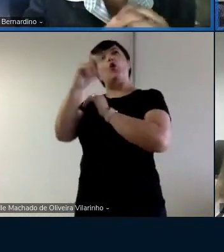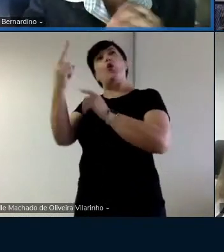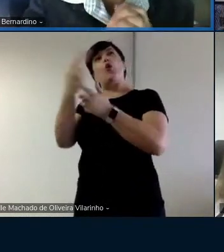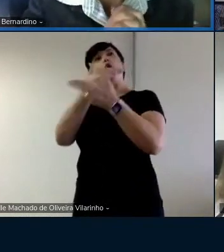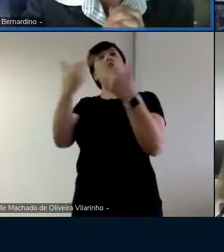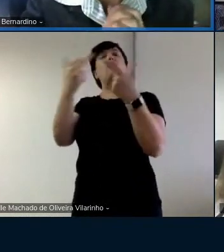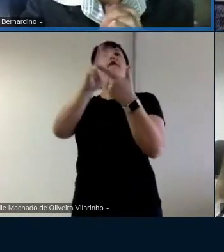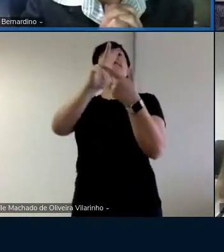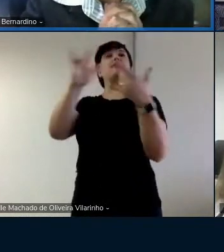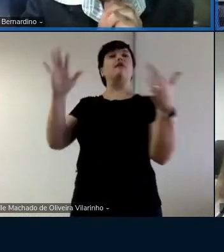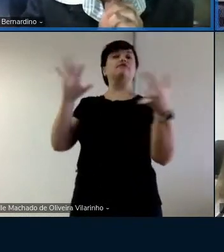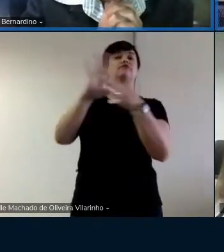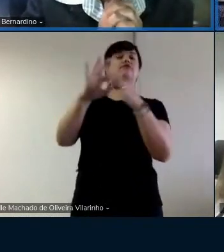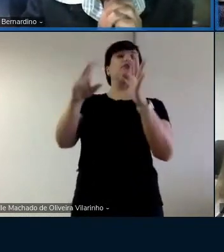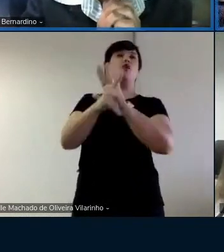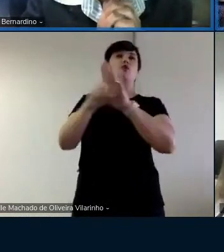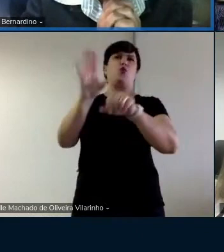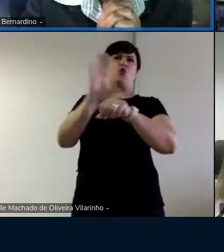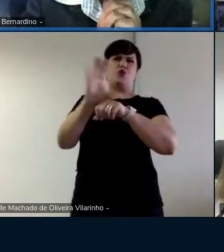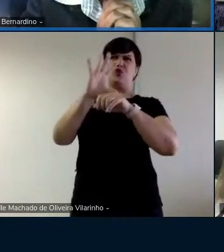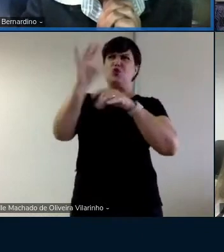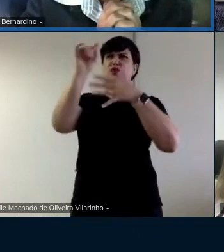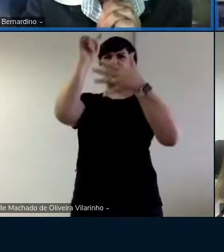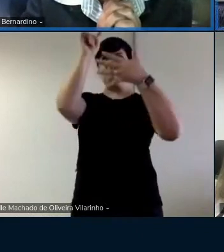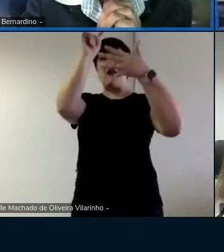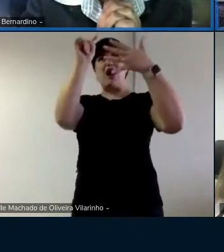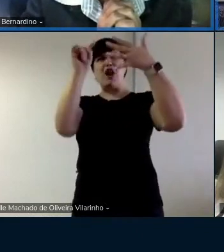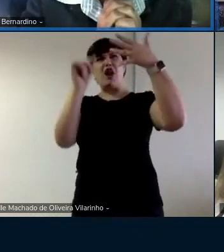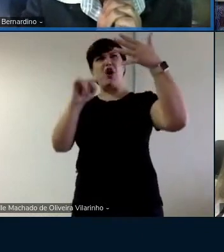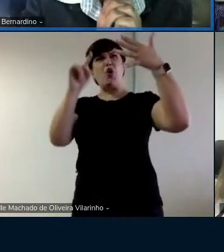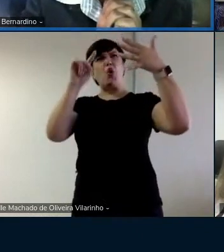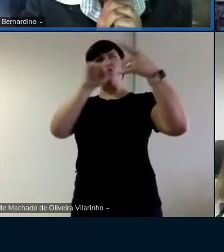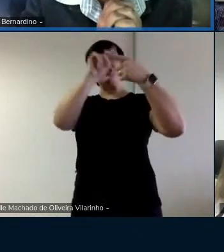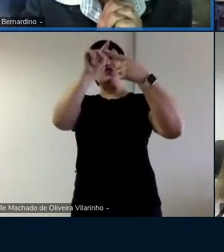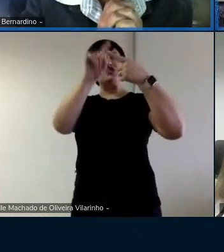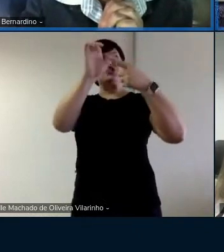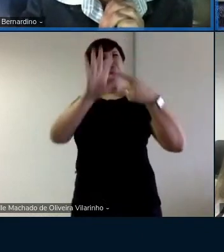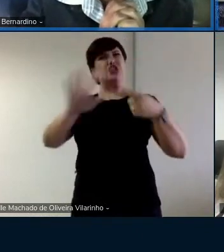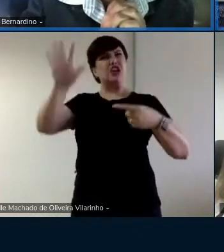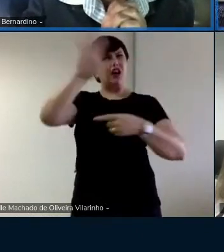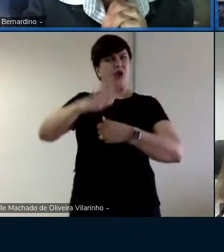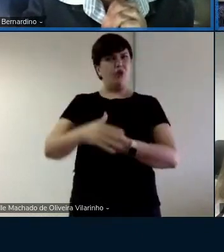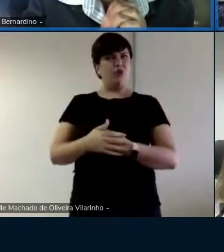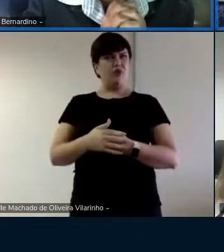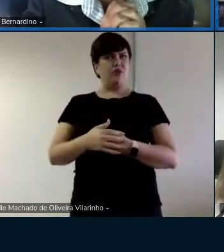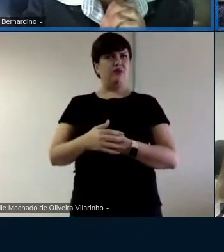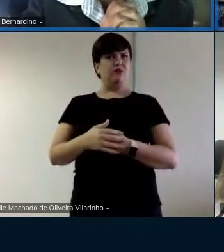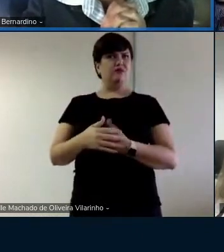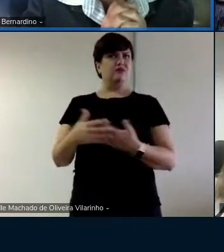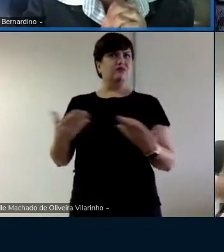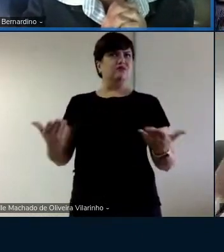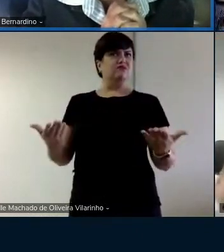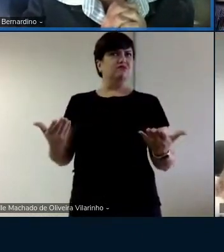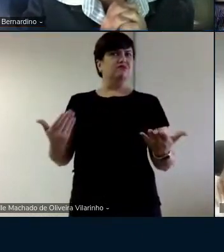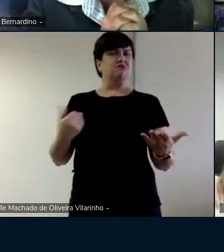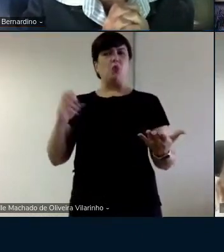trabalhado no curso seriam todos esses objetivos gerais? não será que seria é